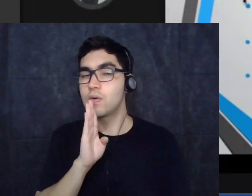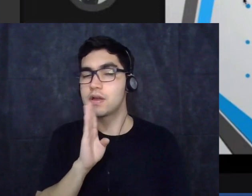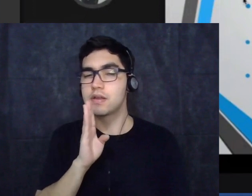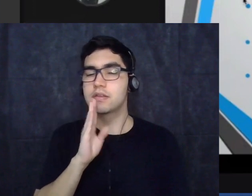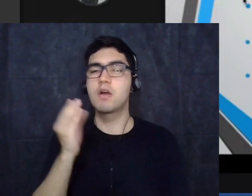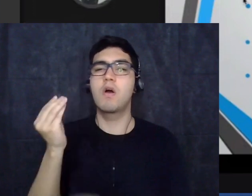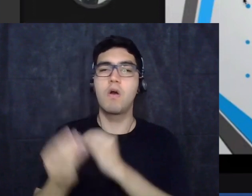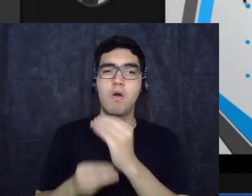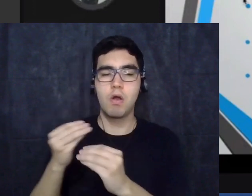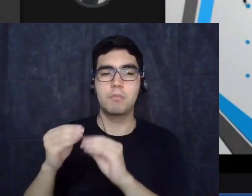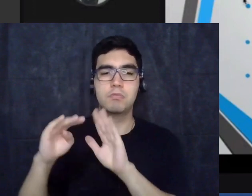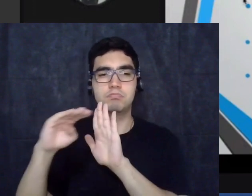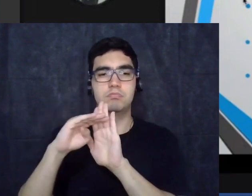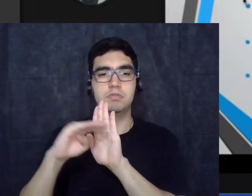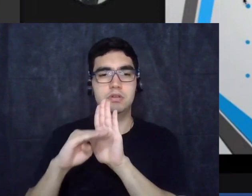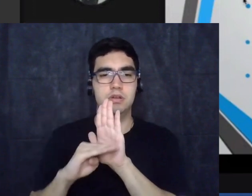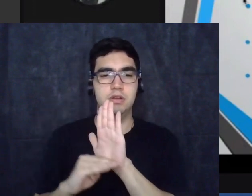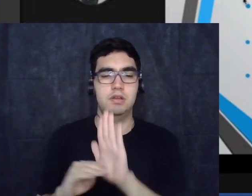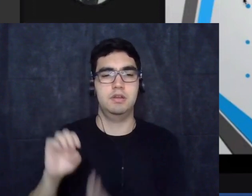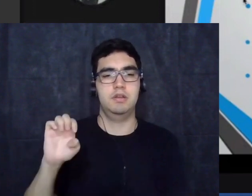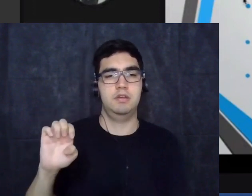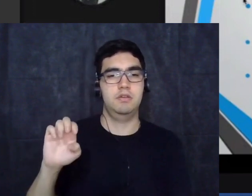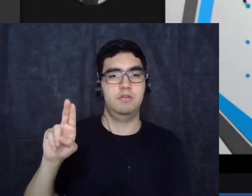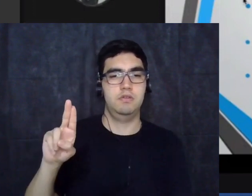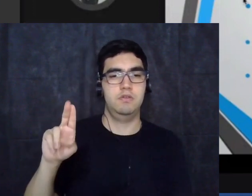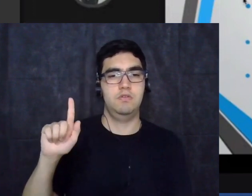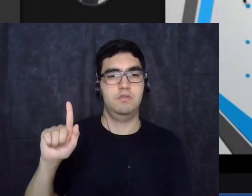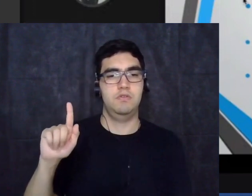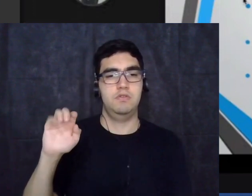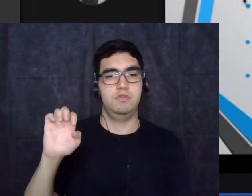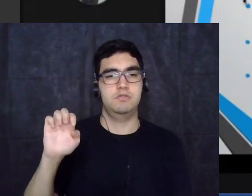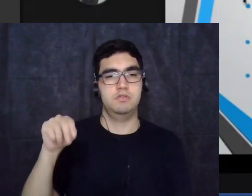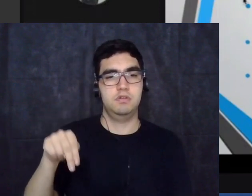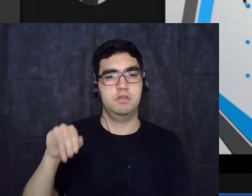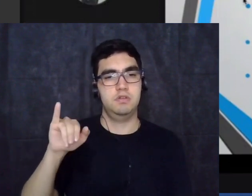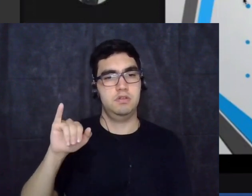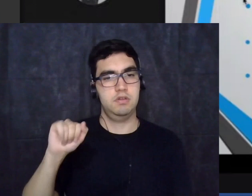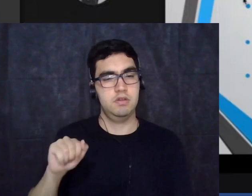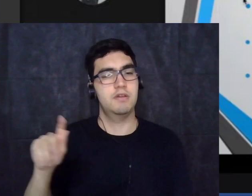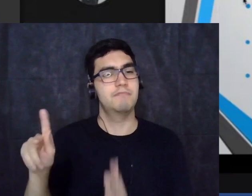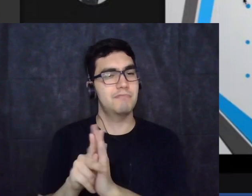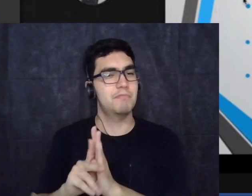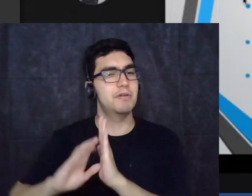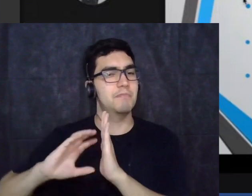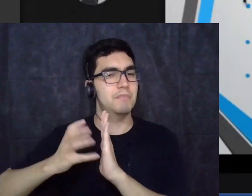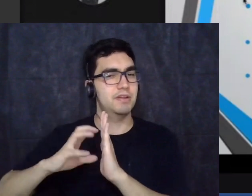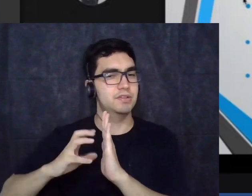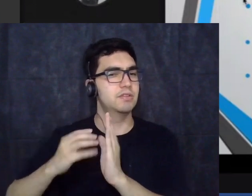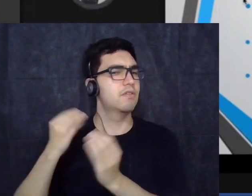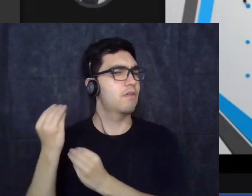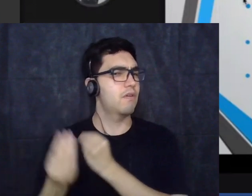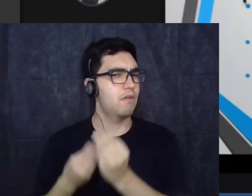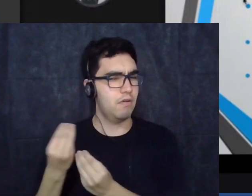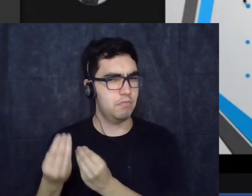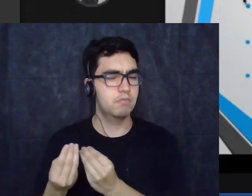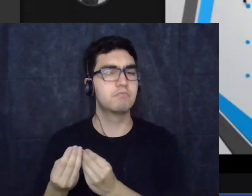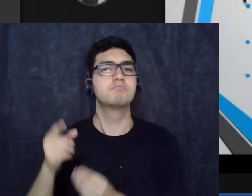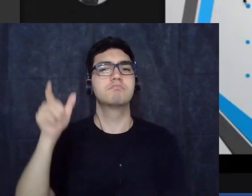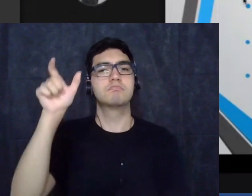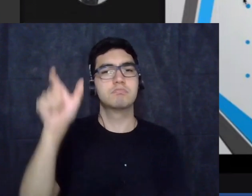de eugenia que o partido estava